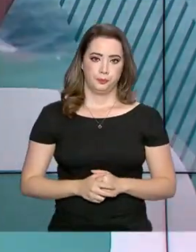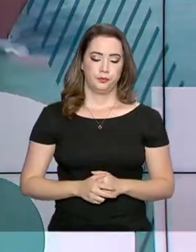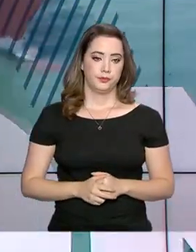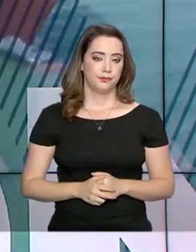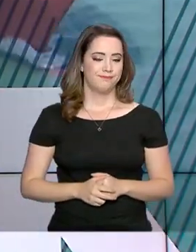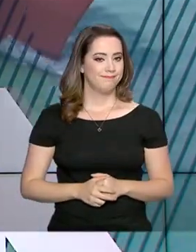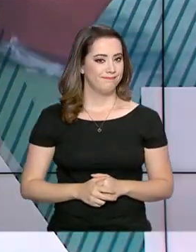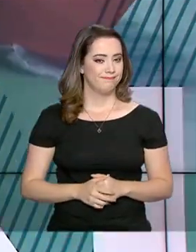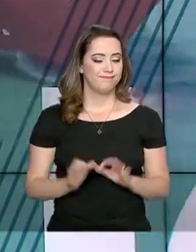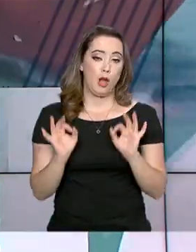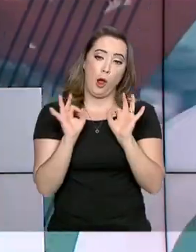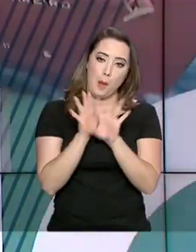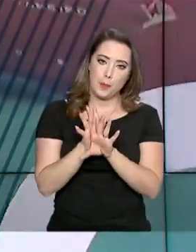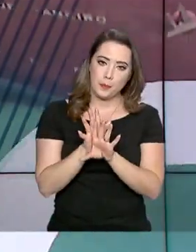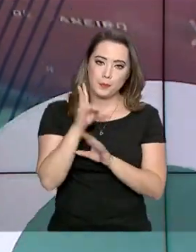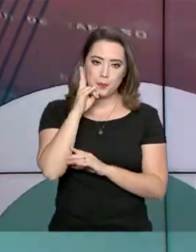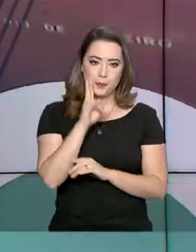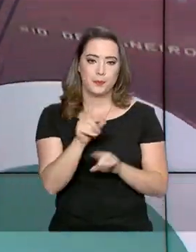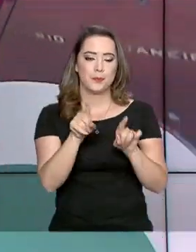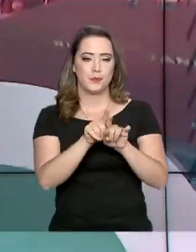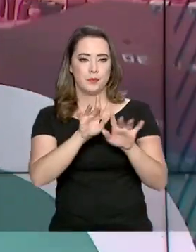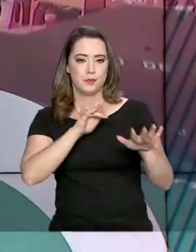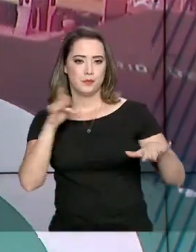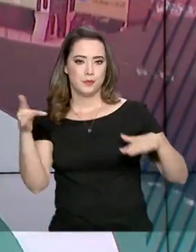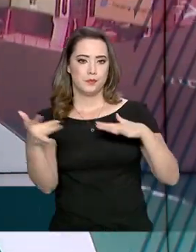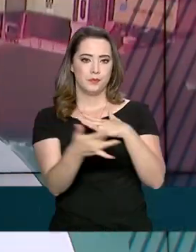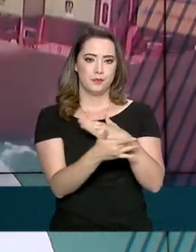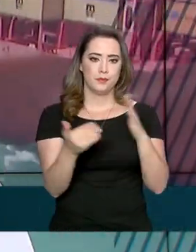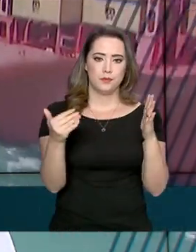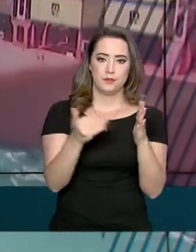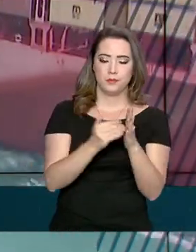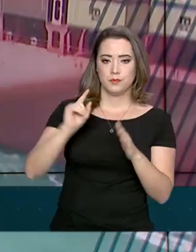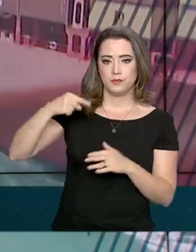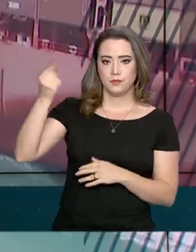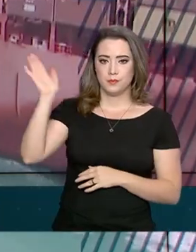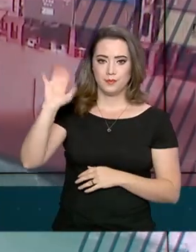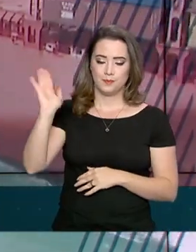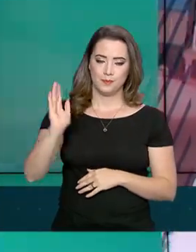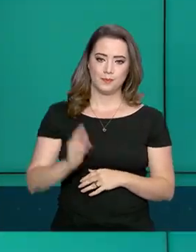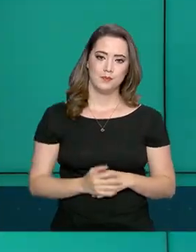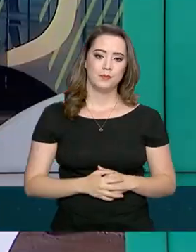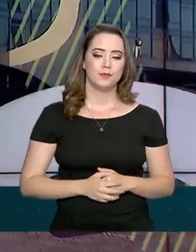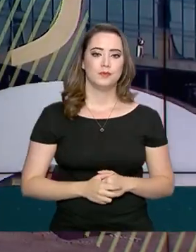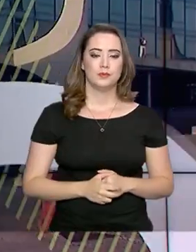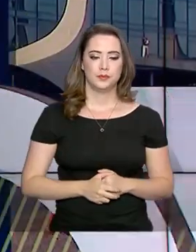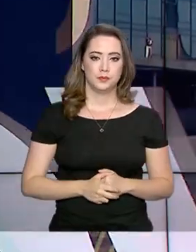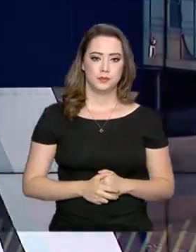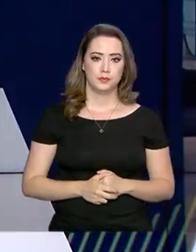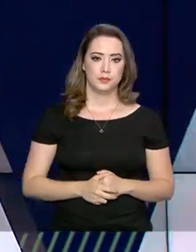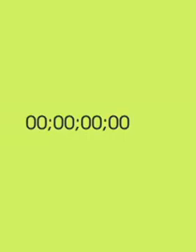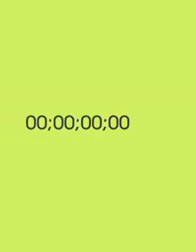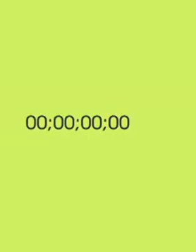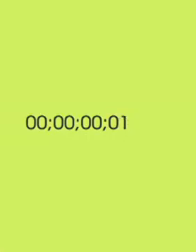O governo agora fica por aqui. Continue nos acompanhando também pelas redes sociais. Até a próxima edição.